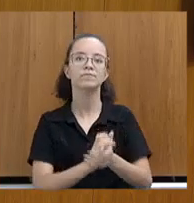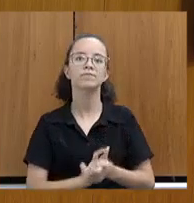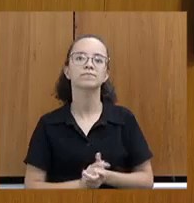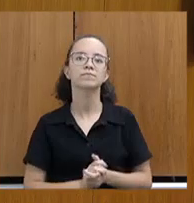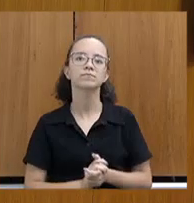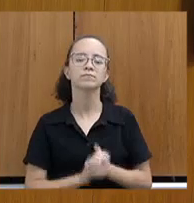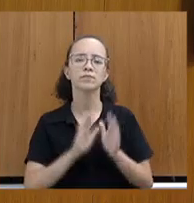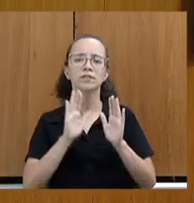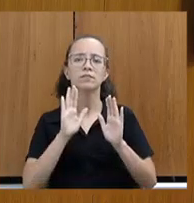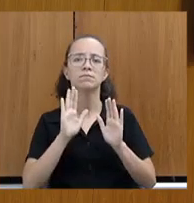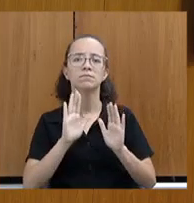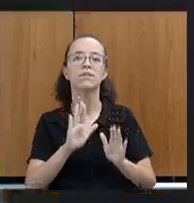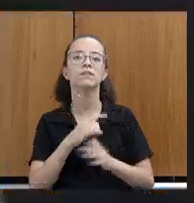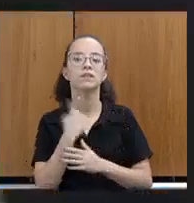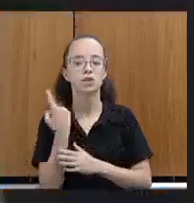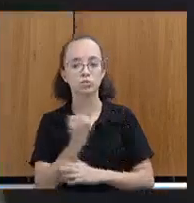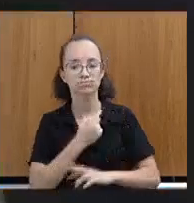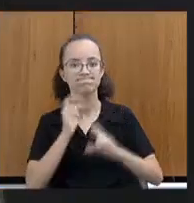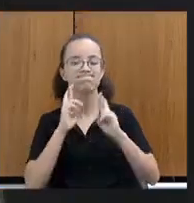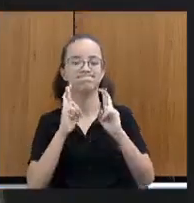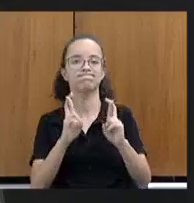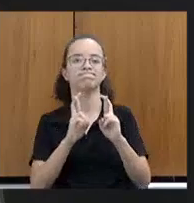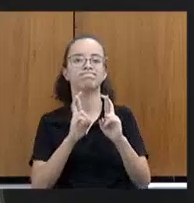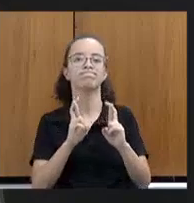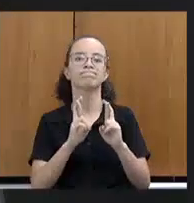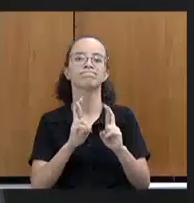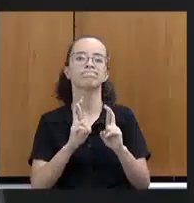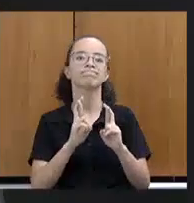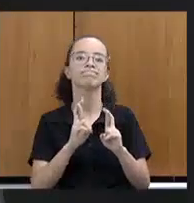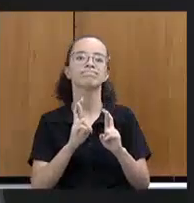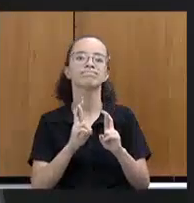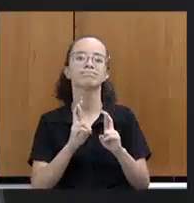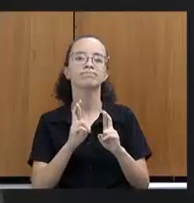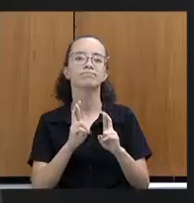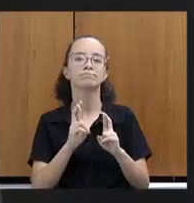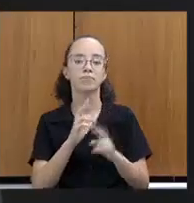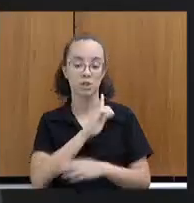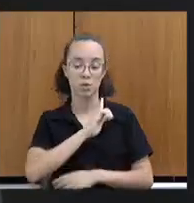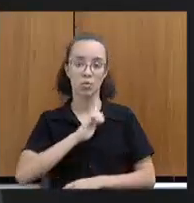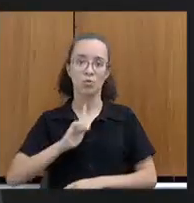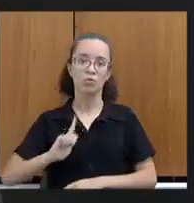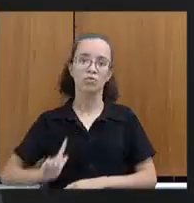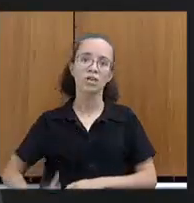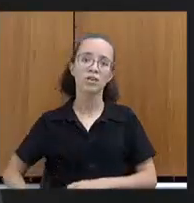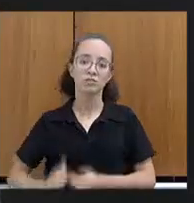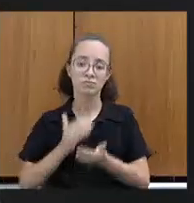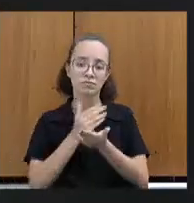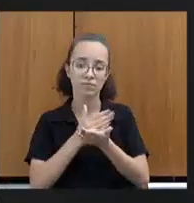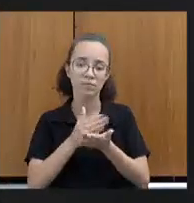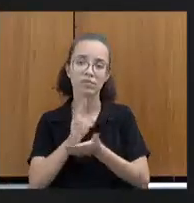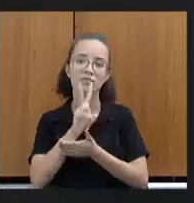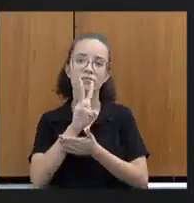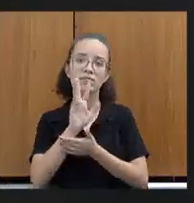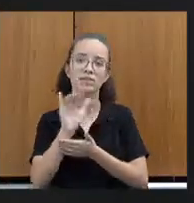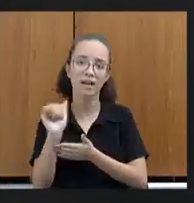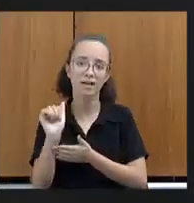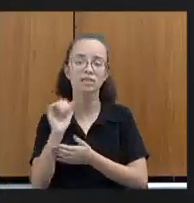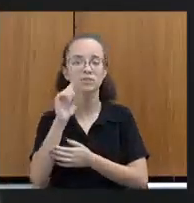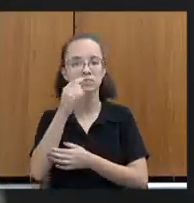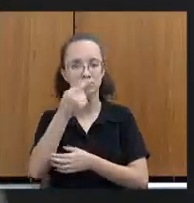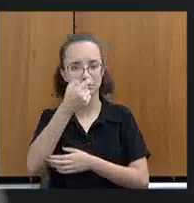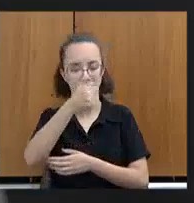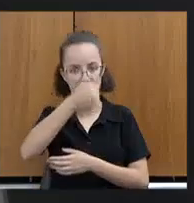Mas a nossa expectativa, para esse governo que deve iniciar agora, 1º de